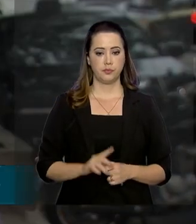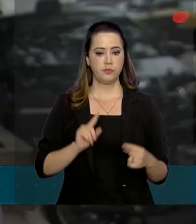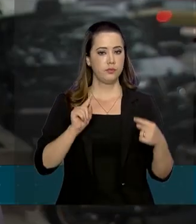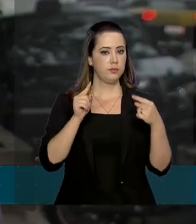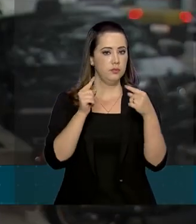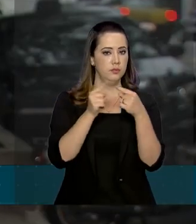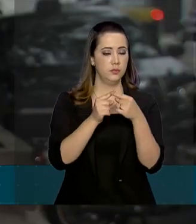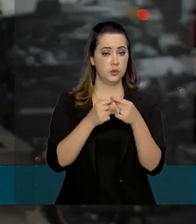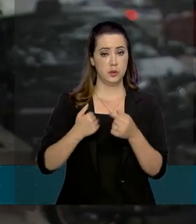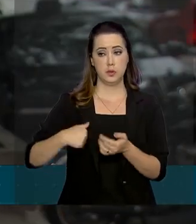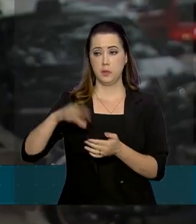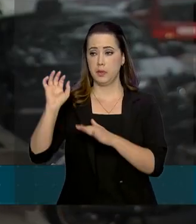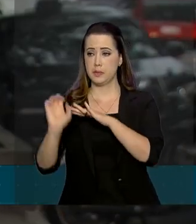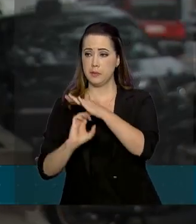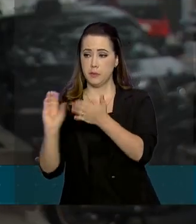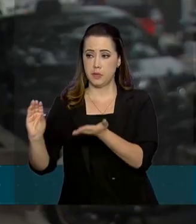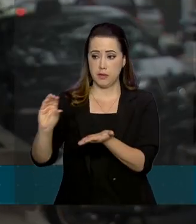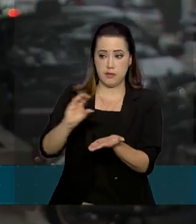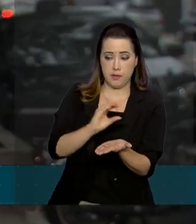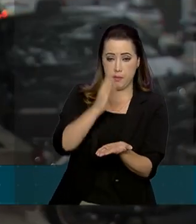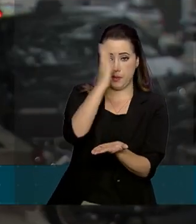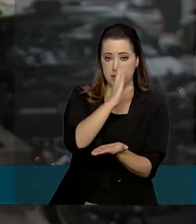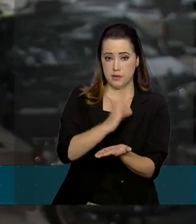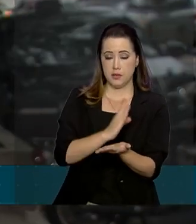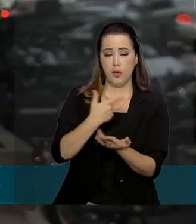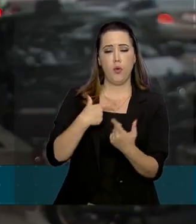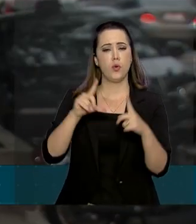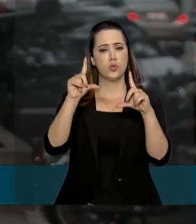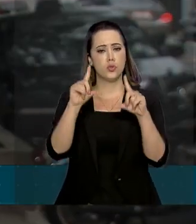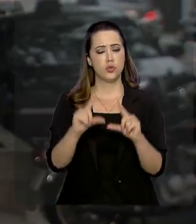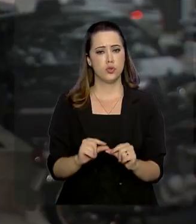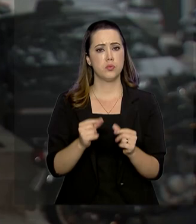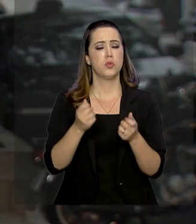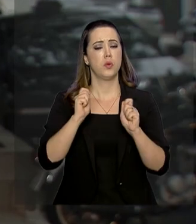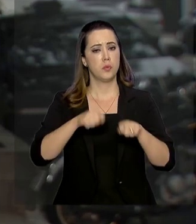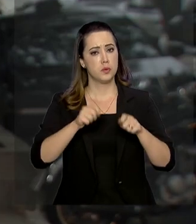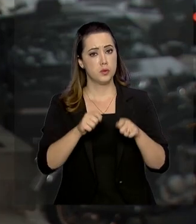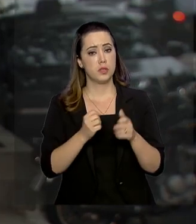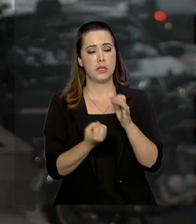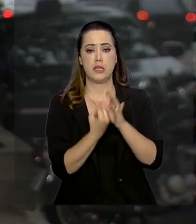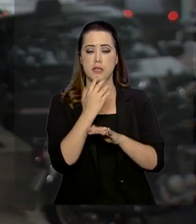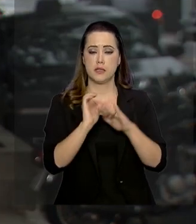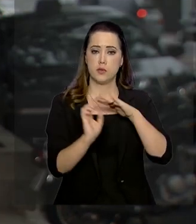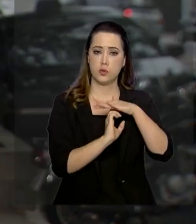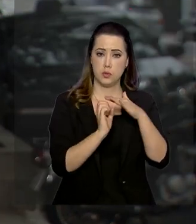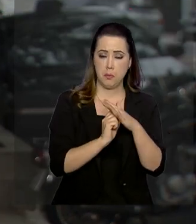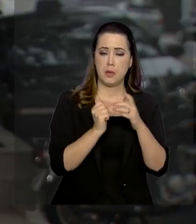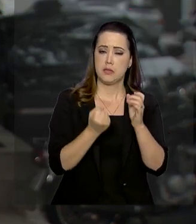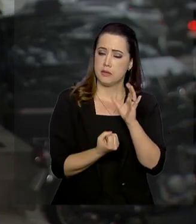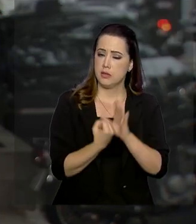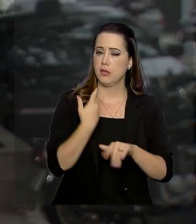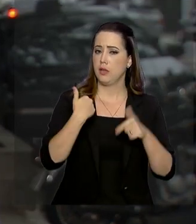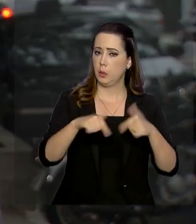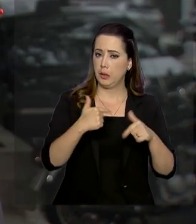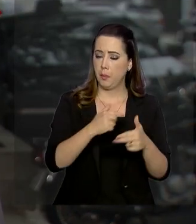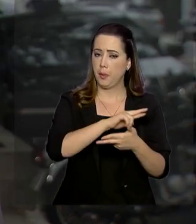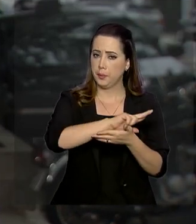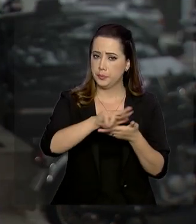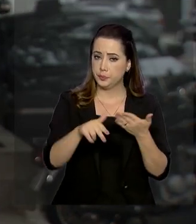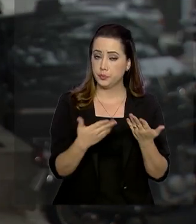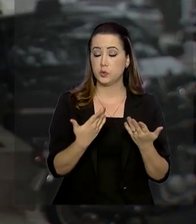objetivo de atrair mais investimentos para o Brasil e desonerar os aportes a empreendimentos produtivos, o Governo Federal